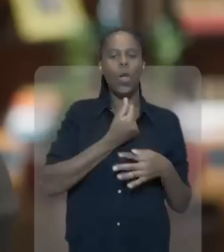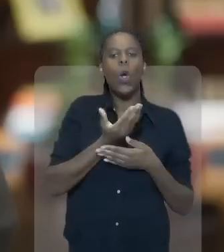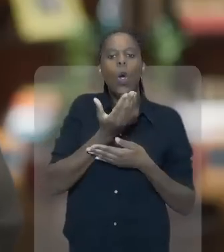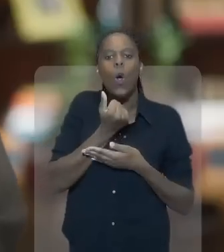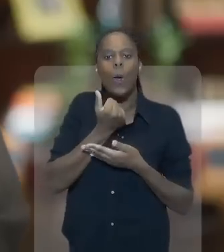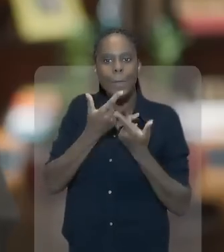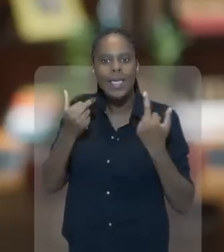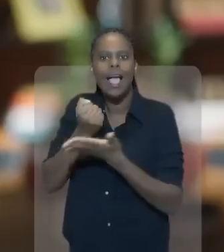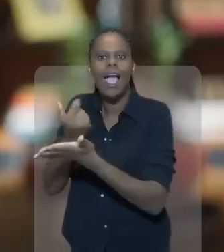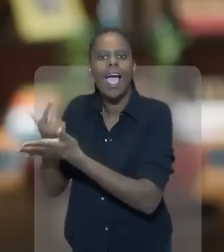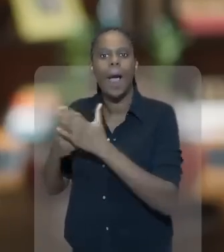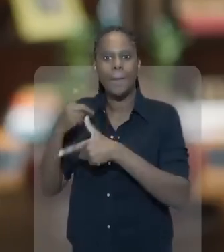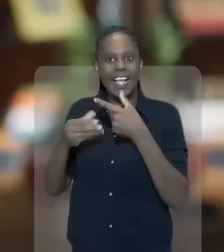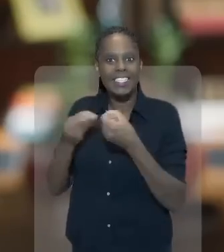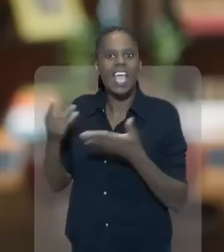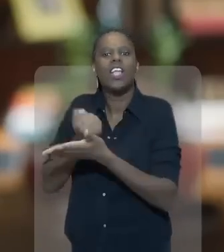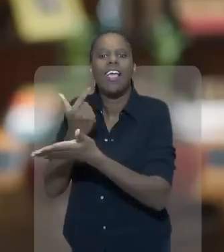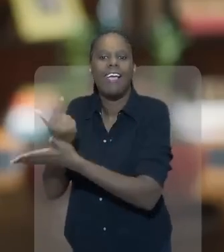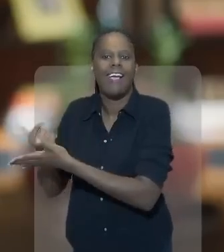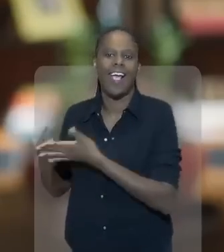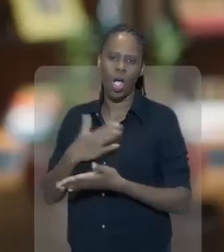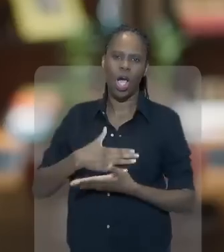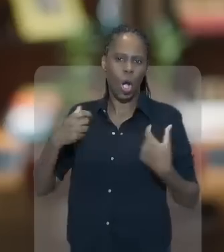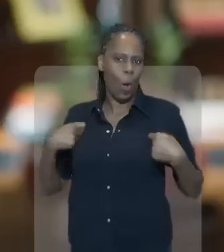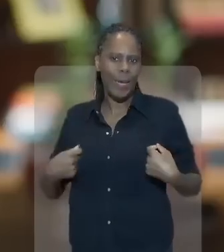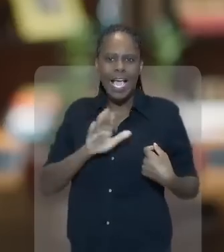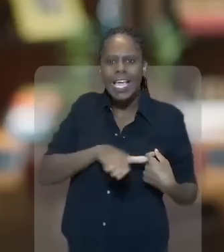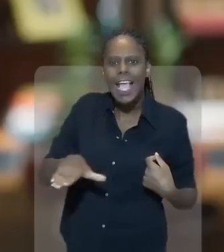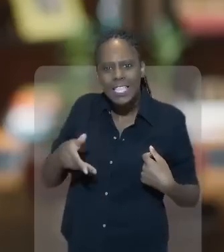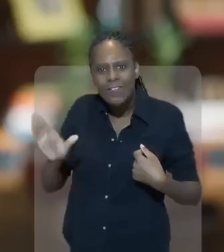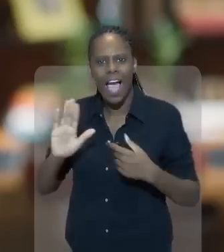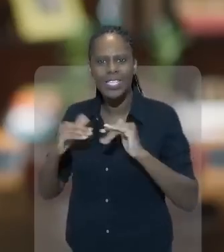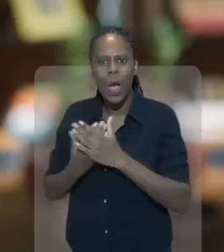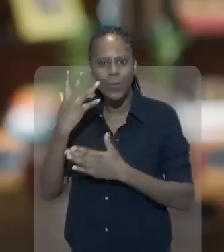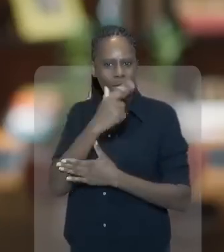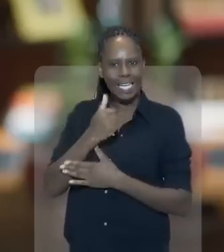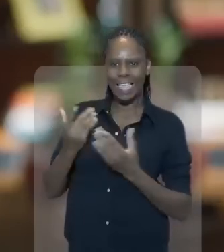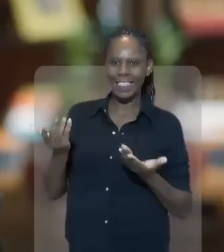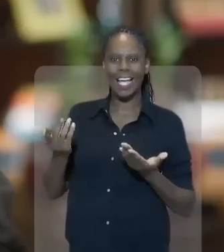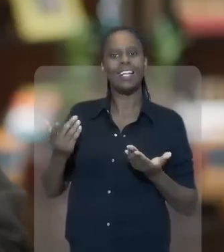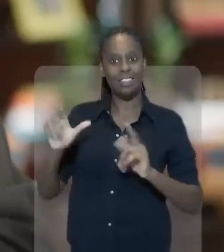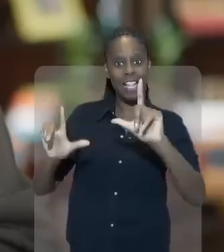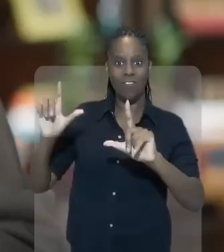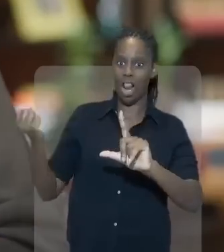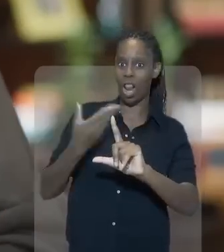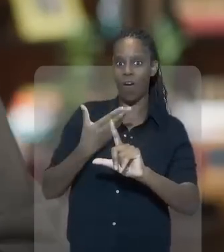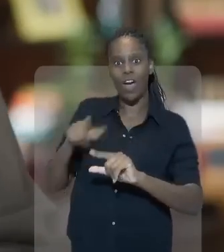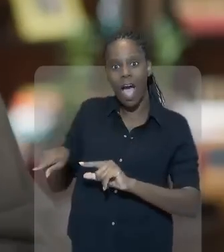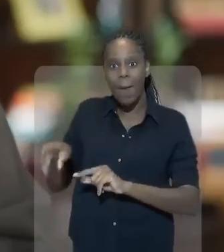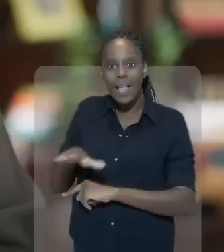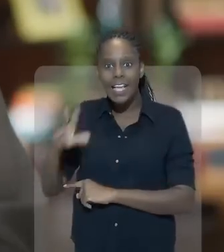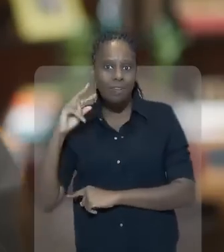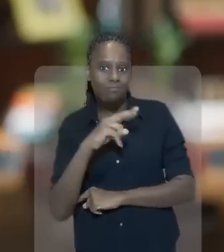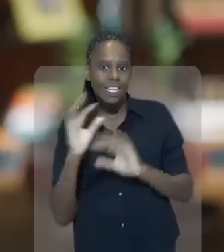A gente quer no final do mês, com o nosso salário, comprar comida para a nossa família, comprar presente para a nossa família, comprar uma roupinha para a criança e para a